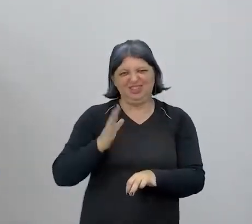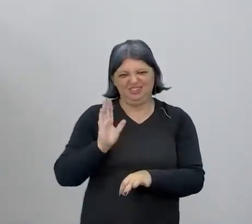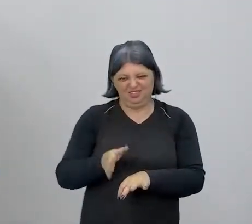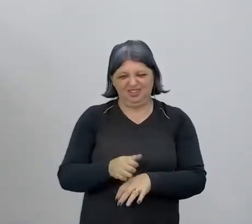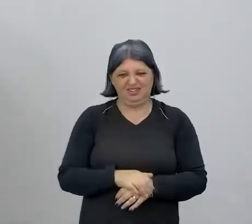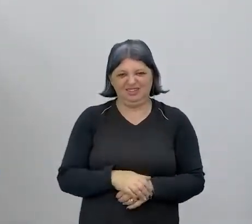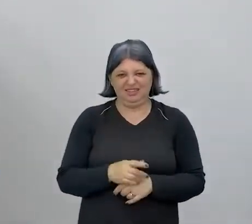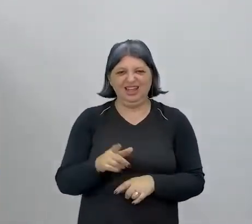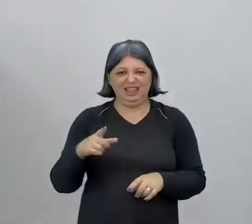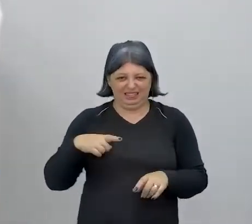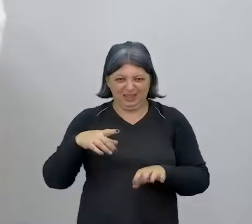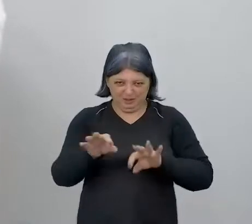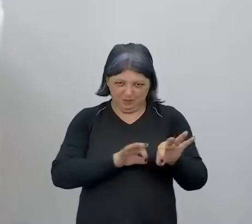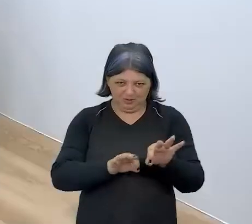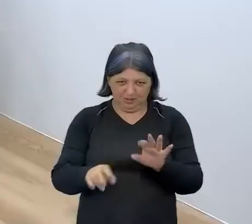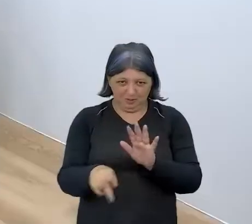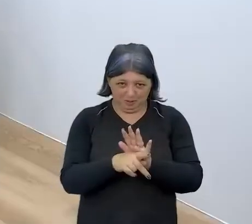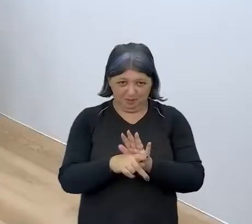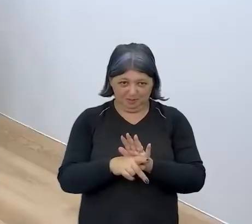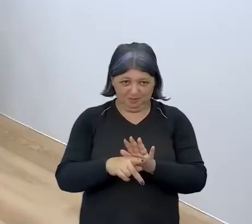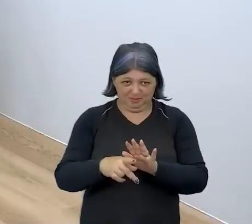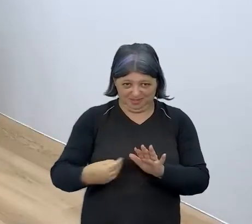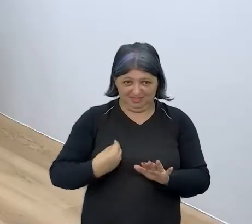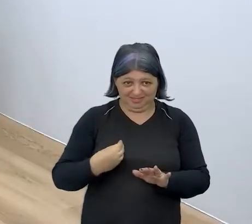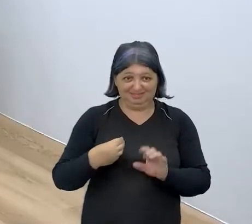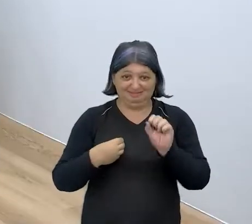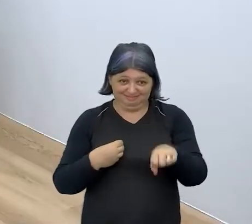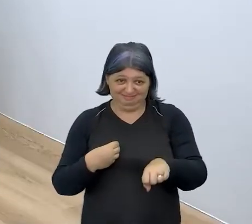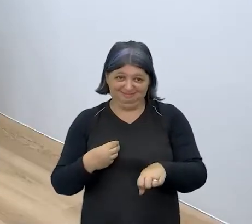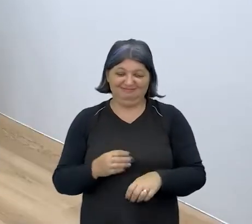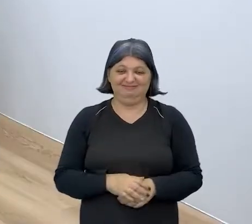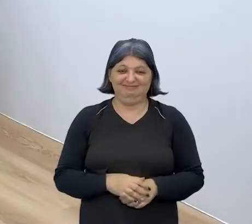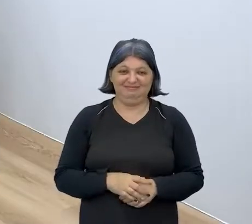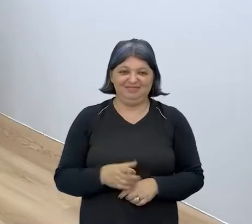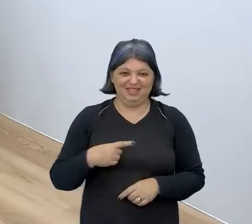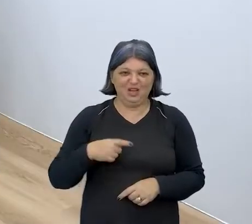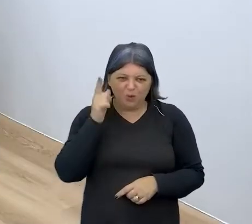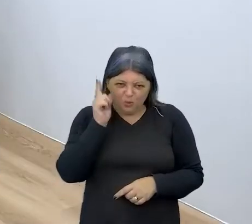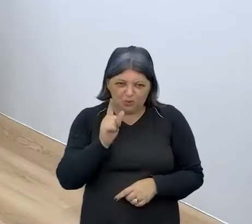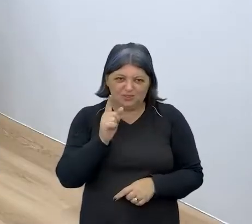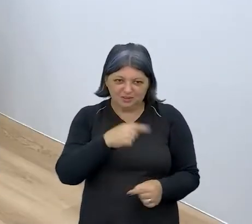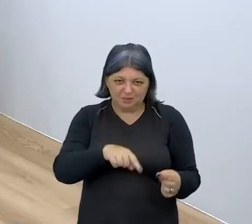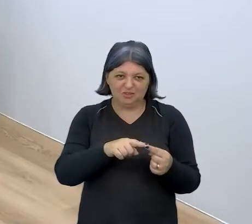mais. Você também tem um projeto de vida, não tem? Sim, sim. Você já chegou onde você queria?